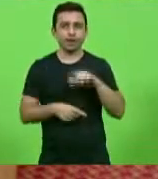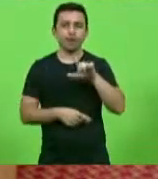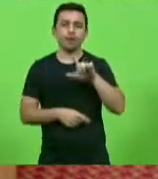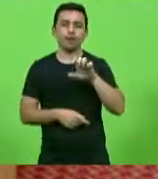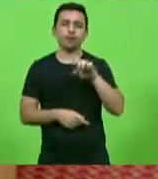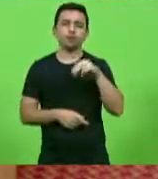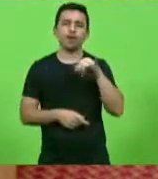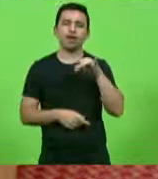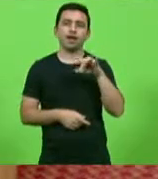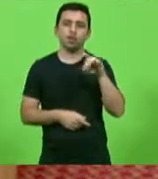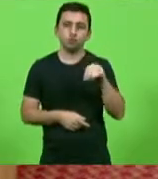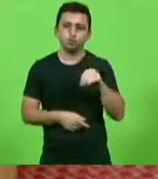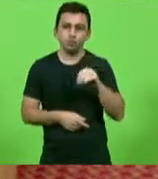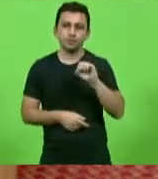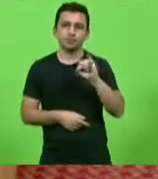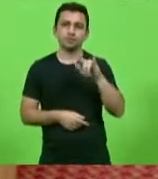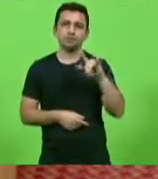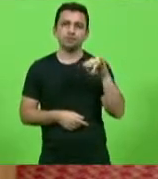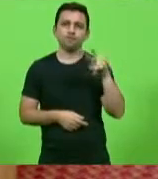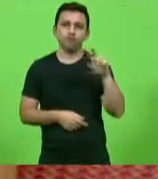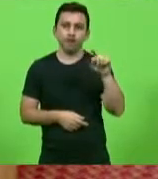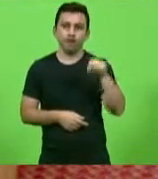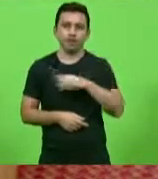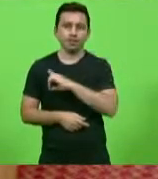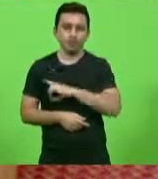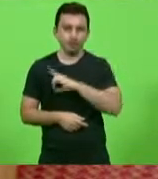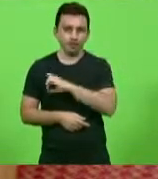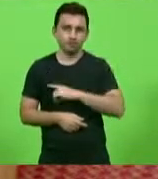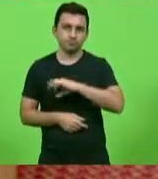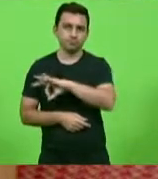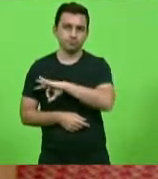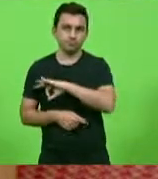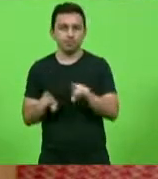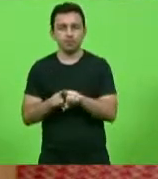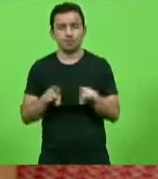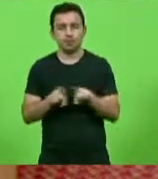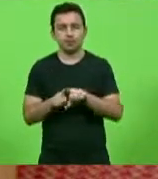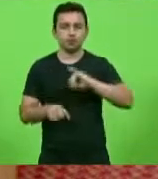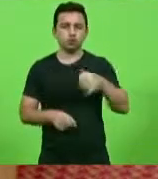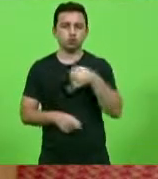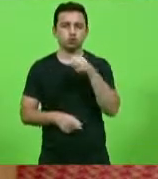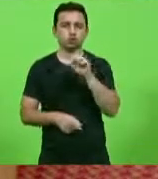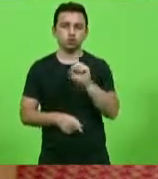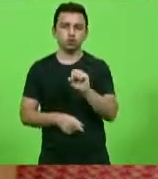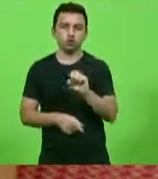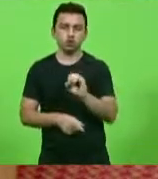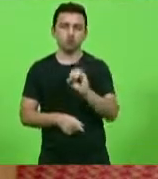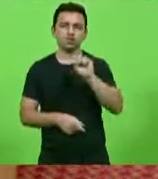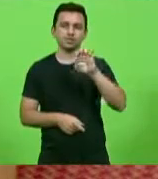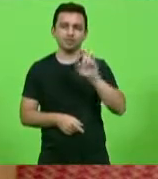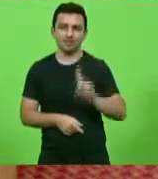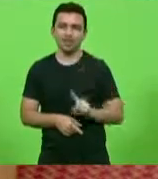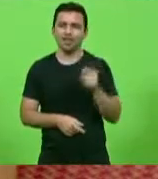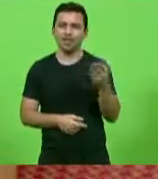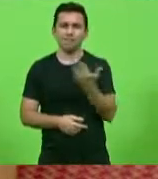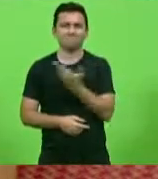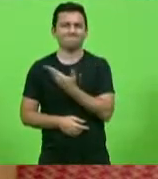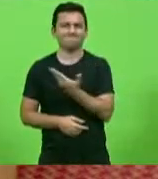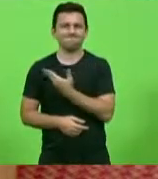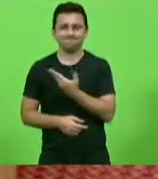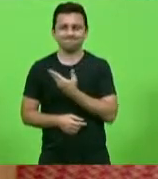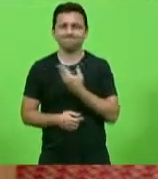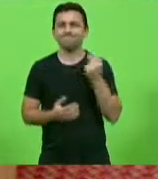Leonardo Silva, delegado de polícia, e o José Manuel Nolasco Jr., grande amigo de